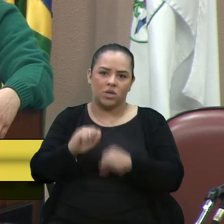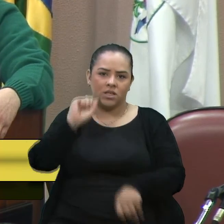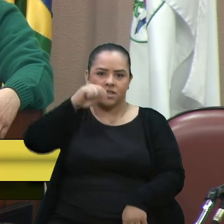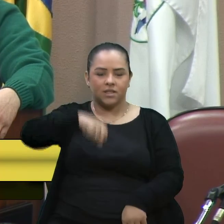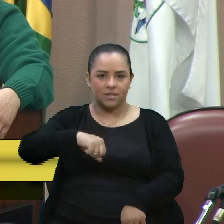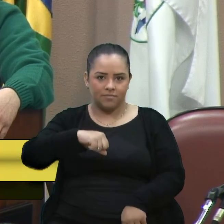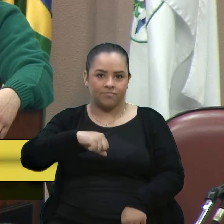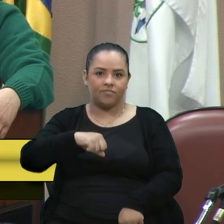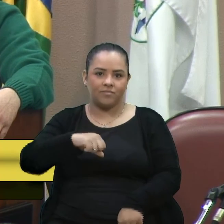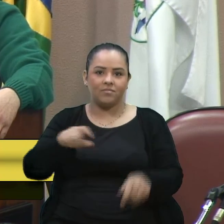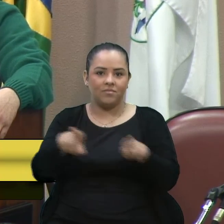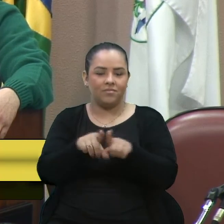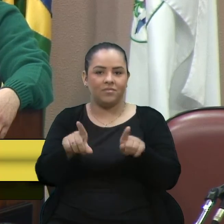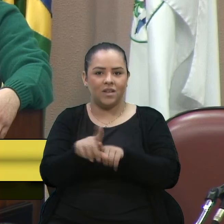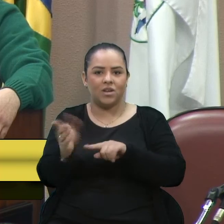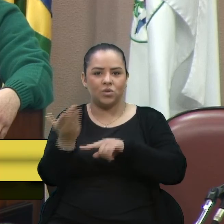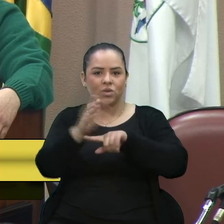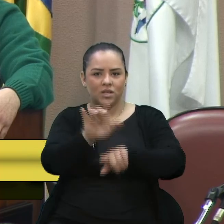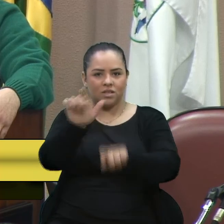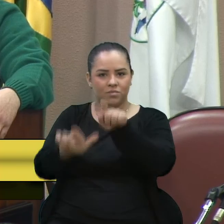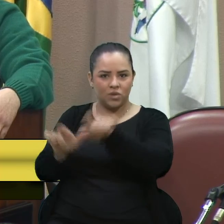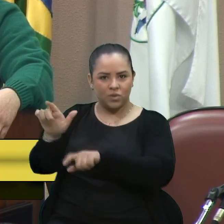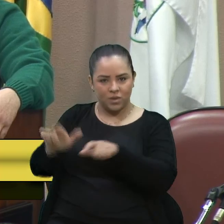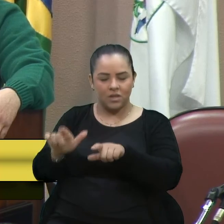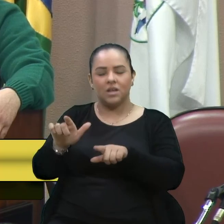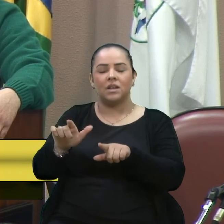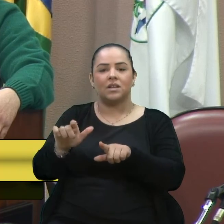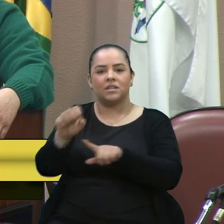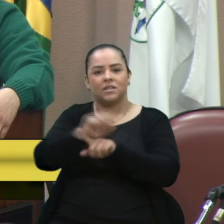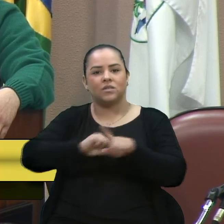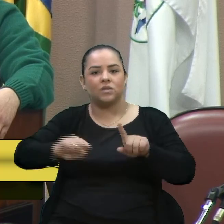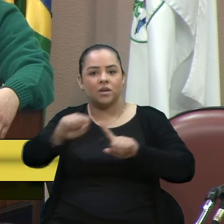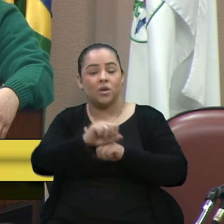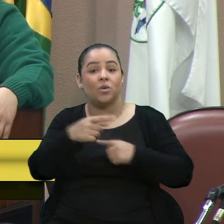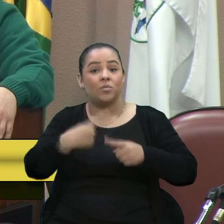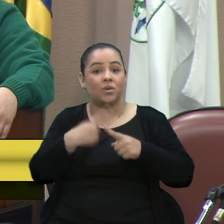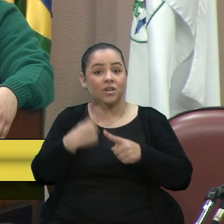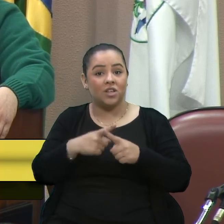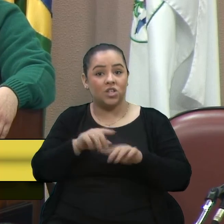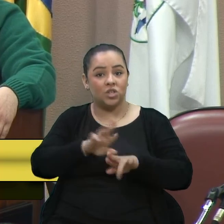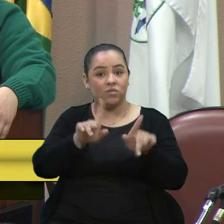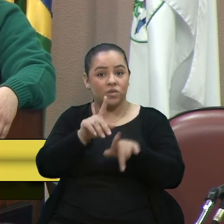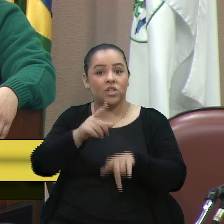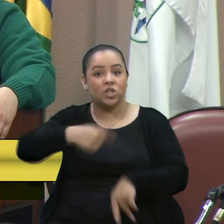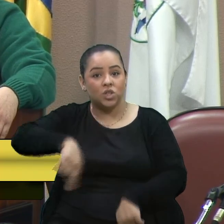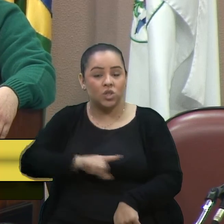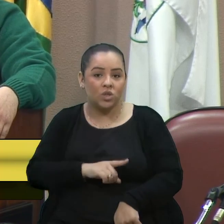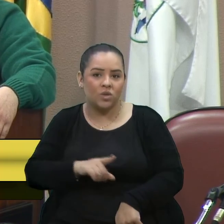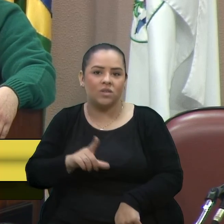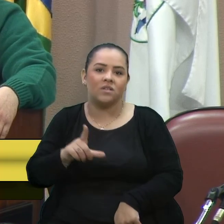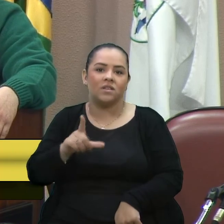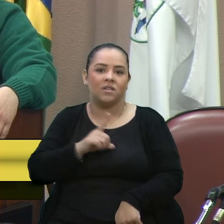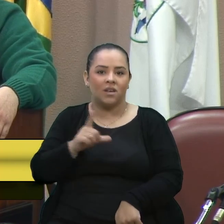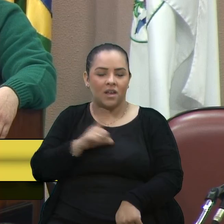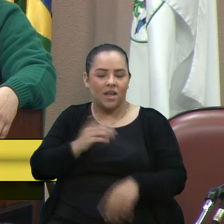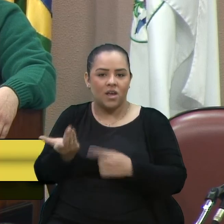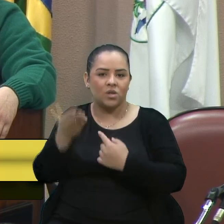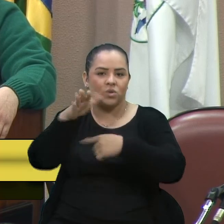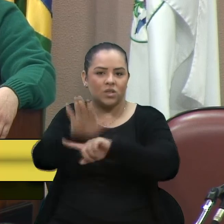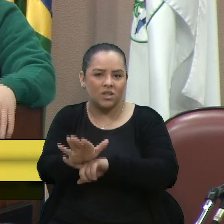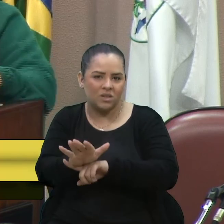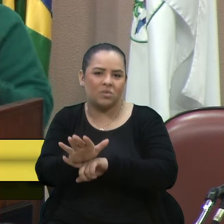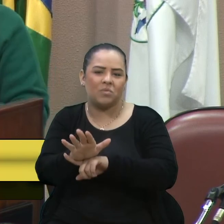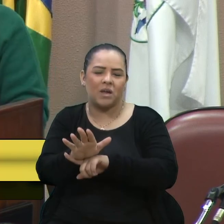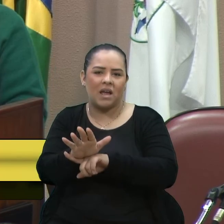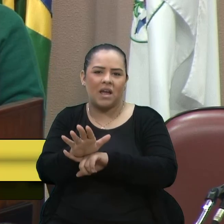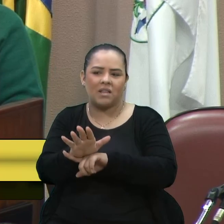também inserir essas pessoas na assistência social. Porque, ao contrário disso, nós estamos alimentando a drogadição dessas pessoas em